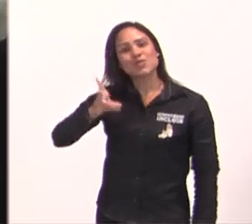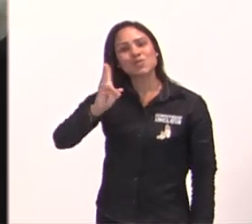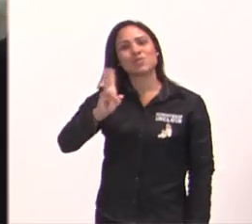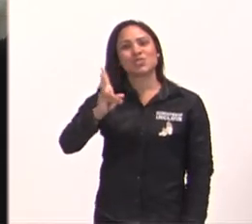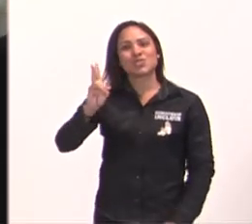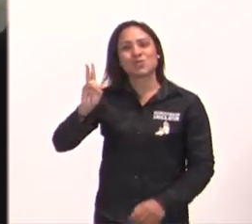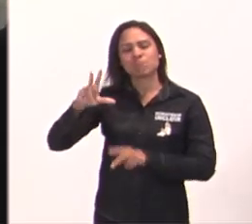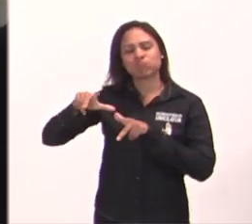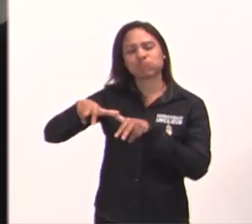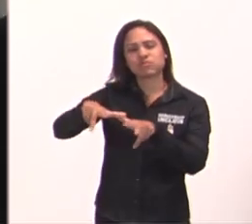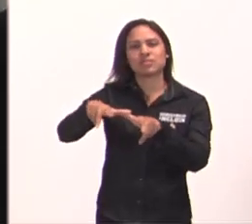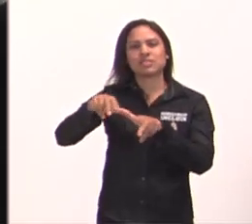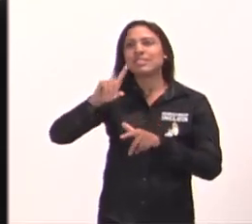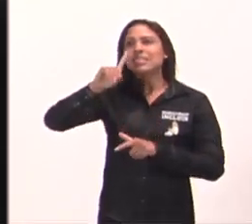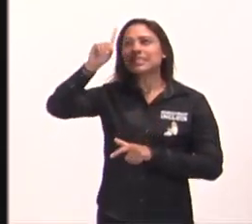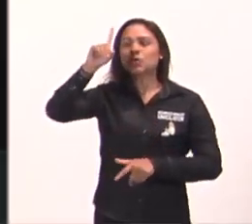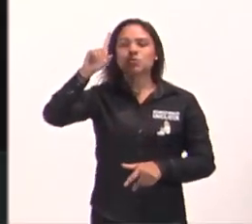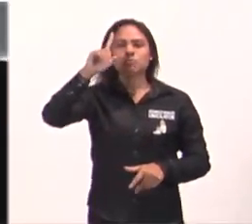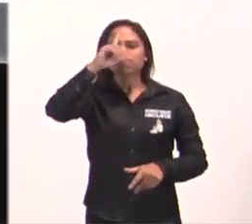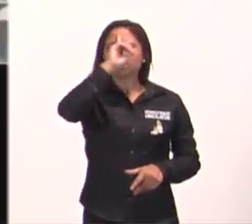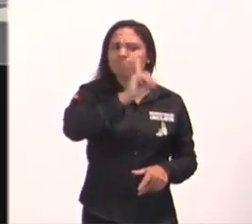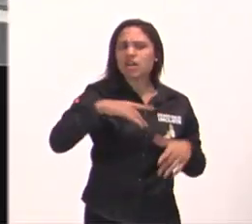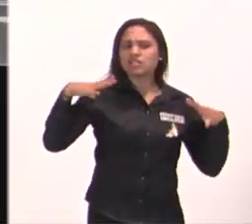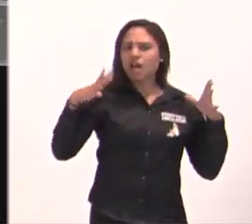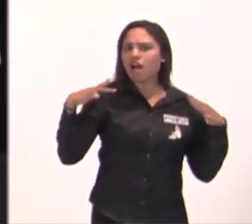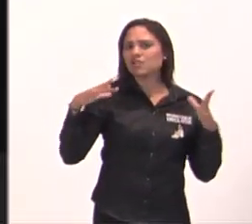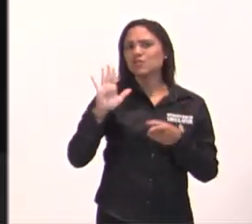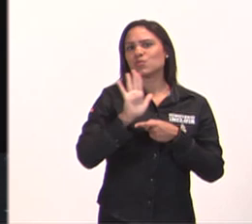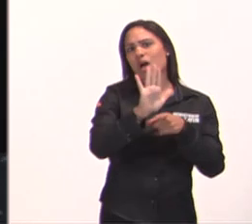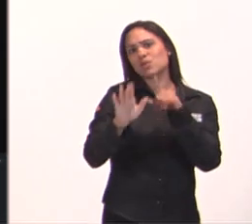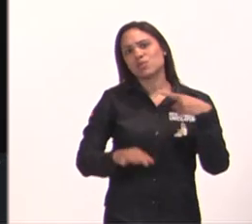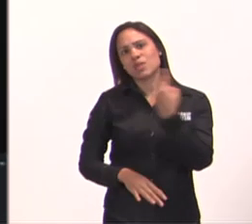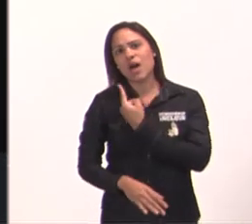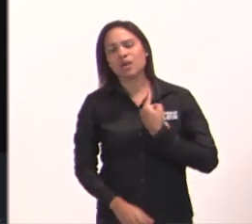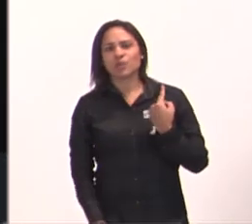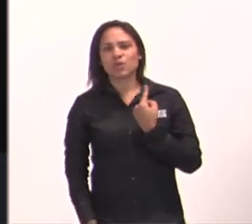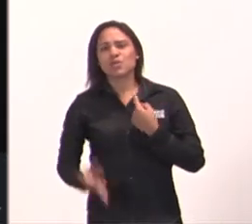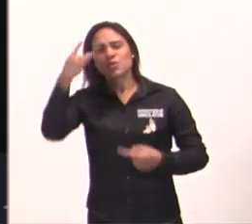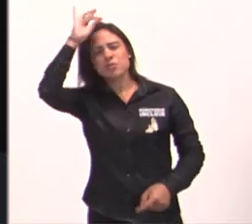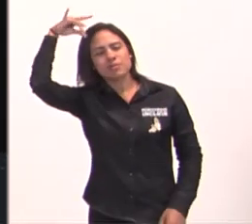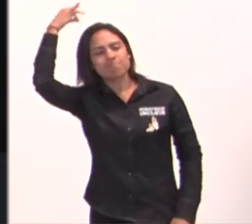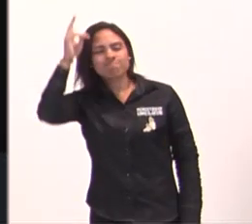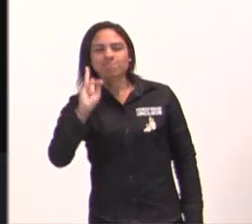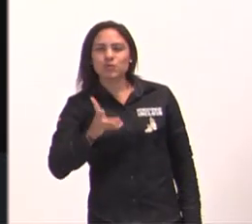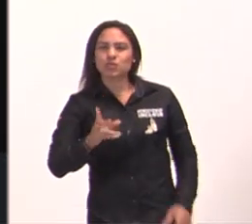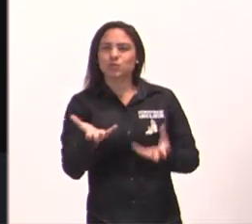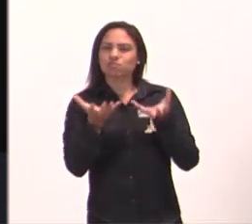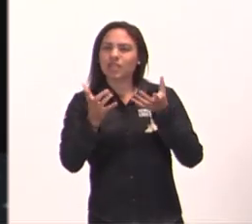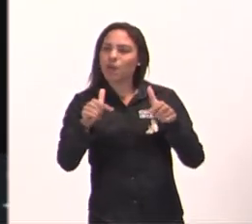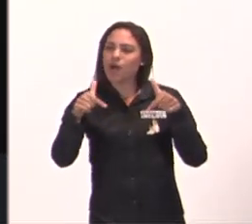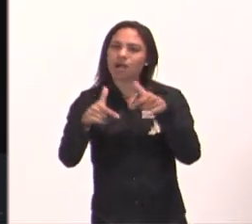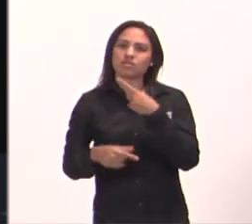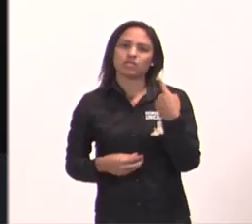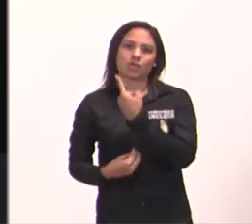recados, que Deus envia os seus anjos, que o Espírito Santo continua querendo agir, transformar, modificar a